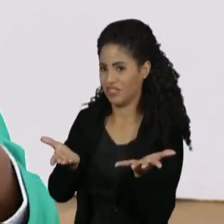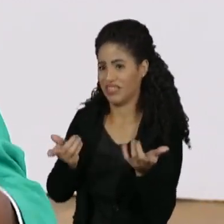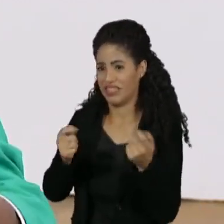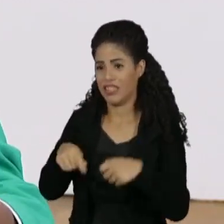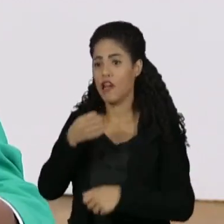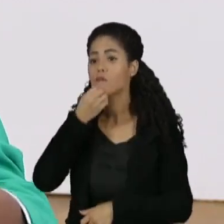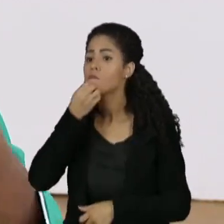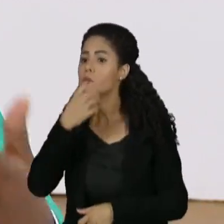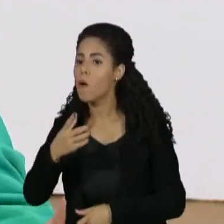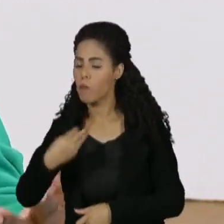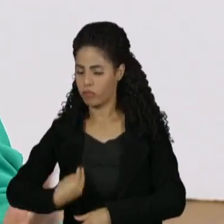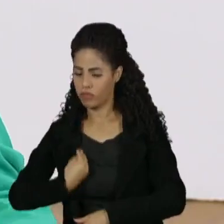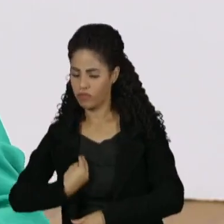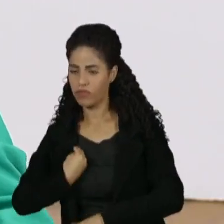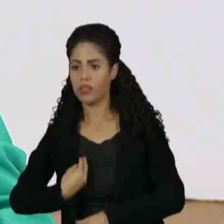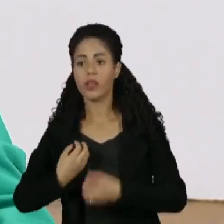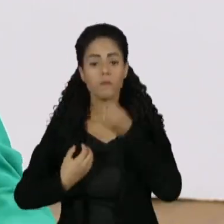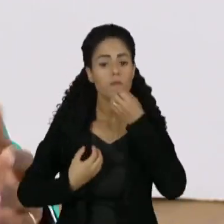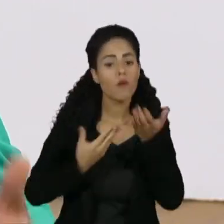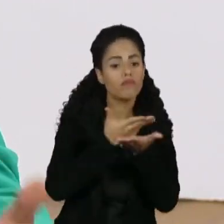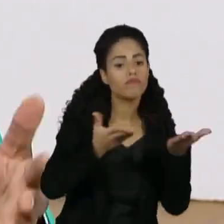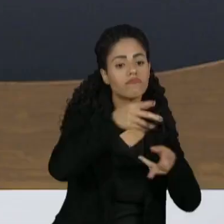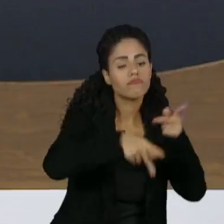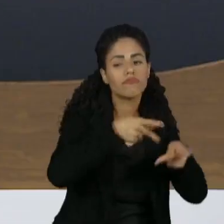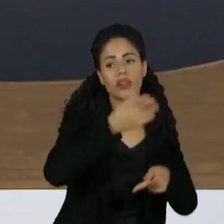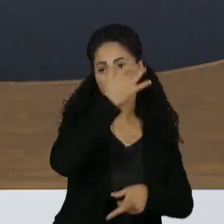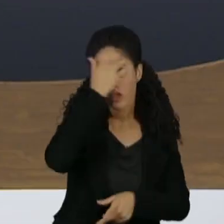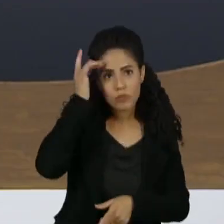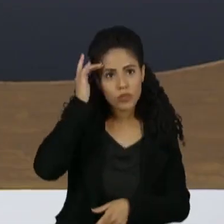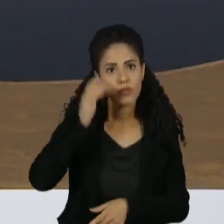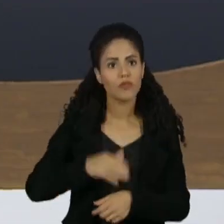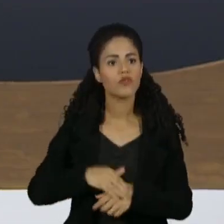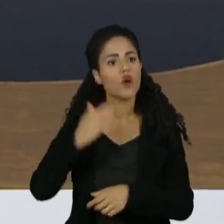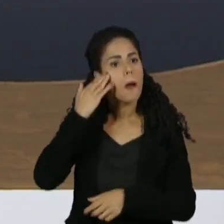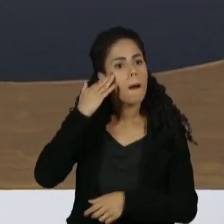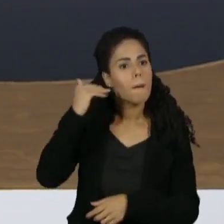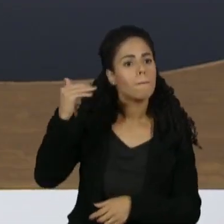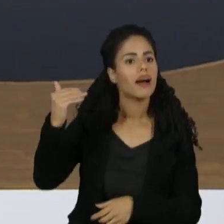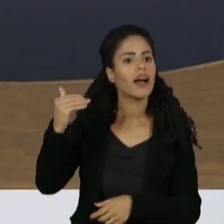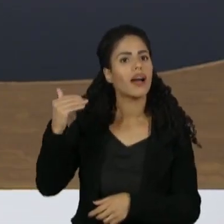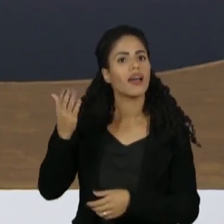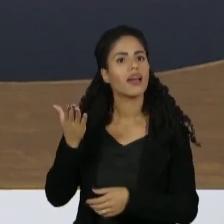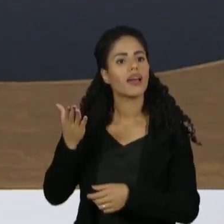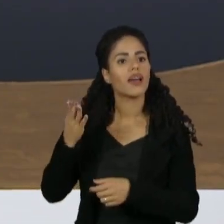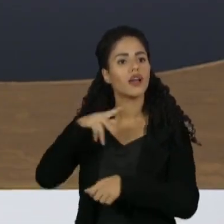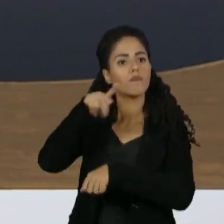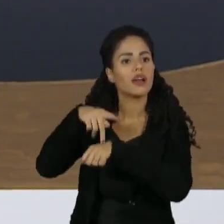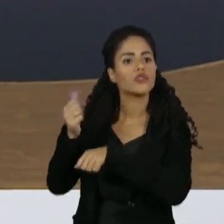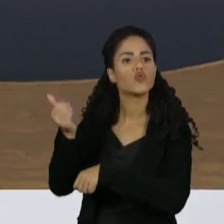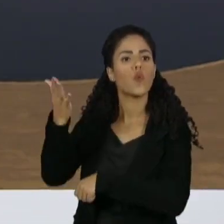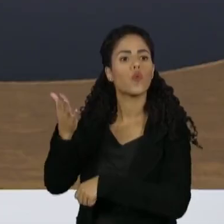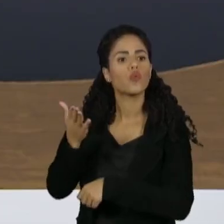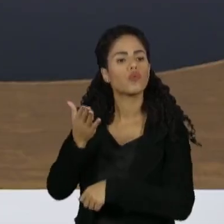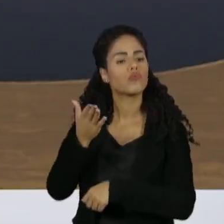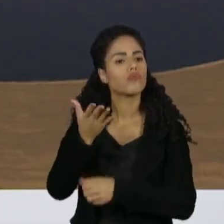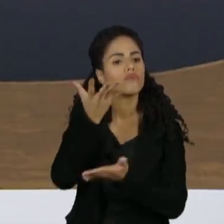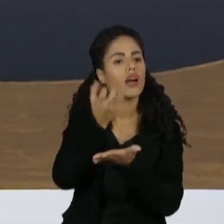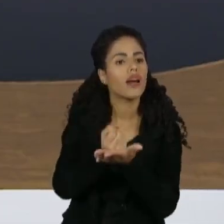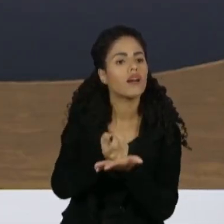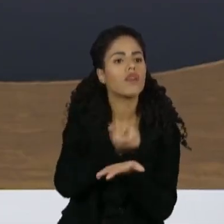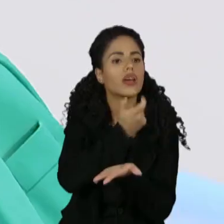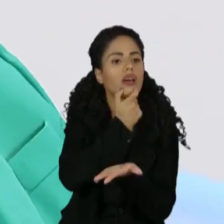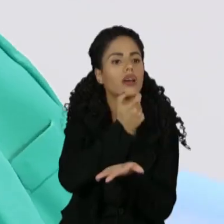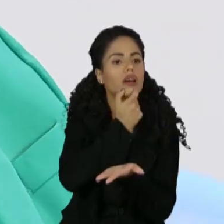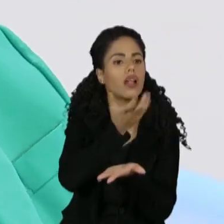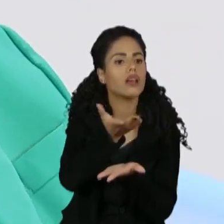bem, não só para nós, mas para os nossos também. Uma carreira internacional gravando em inglês está no seu horizonte,